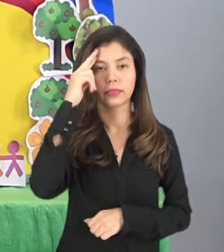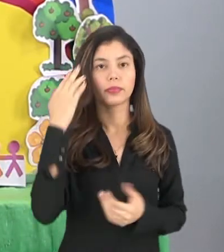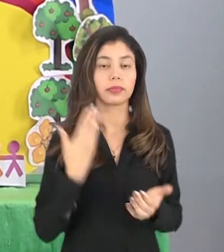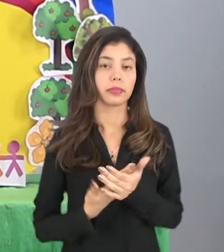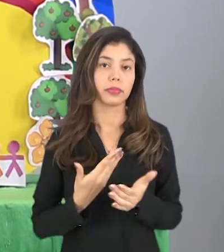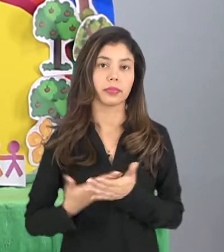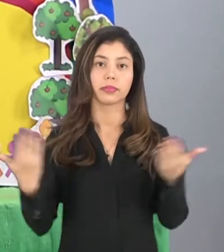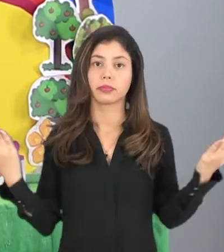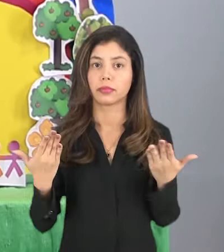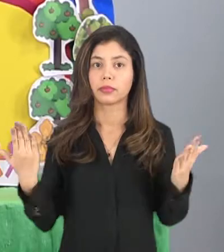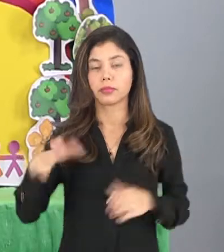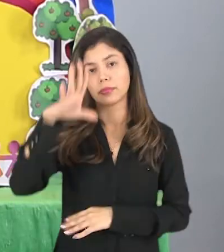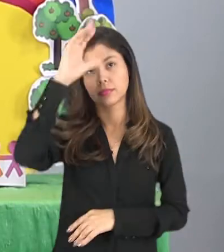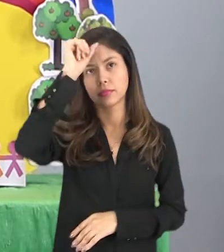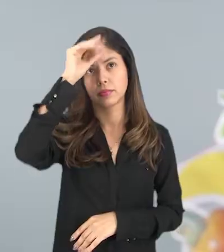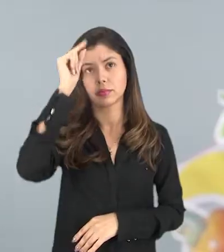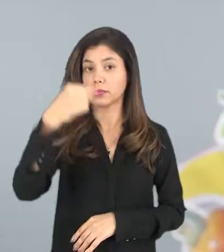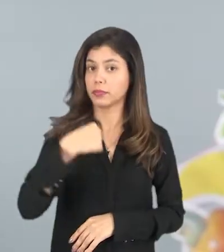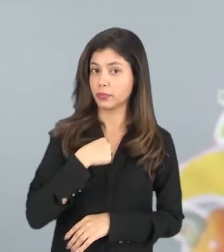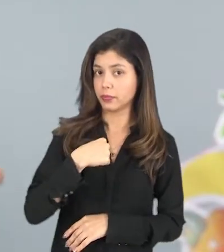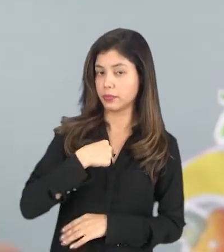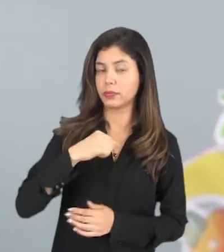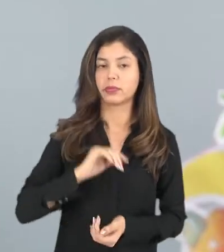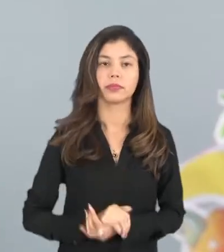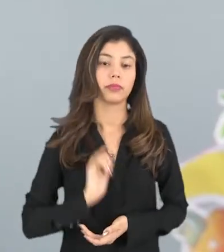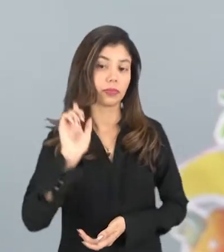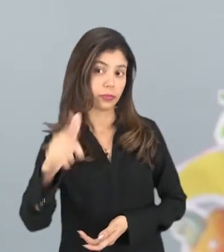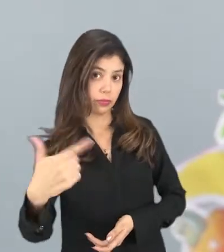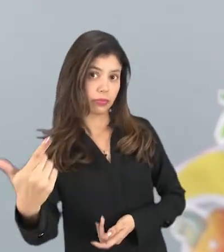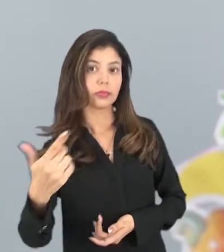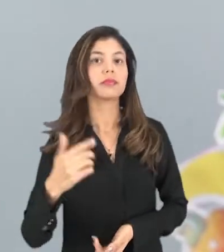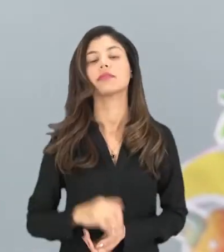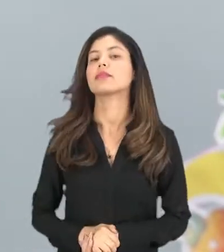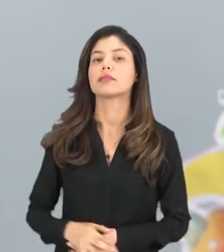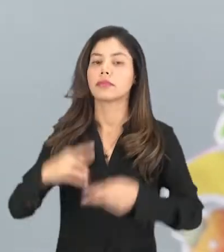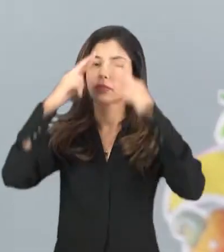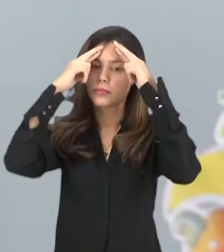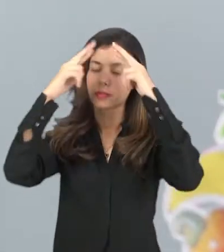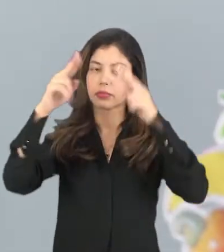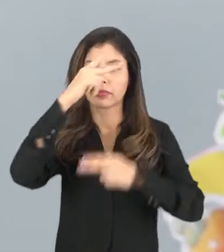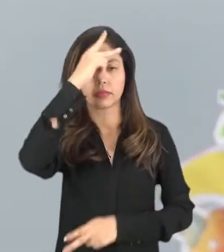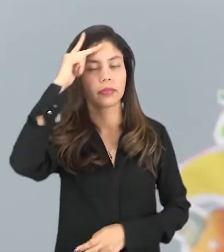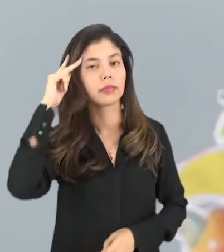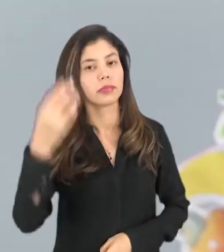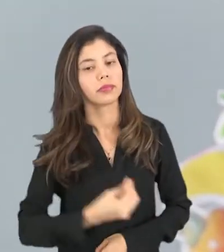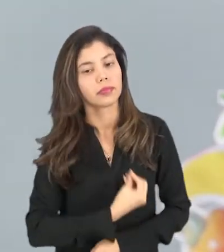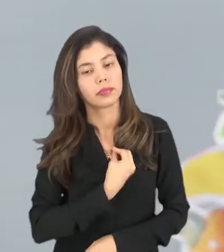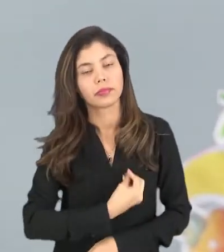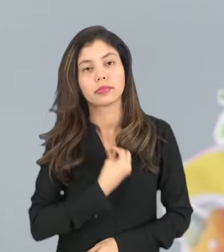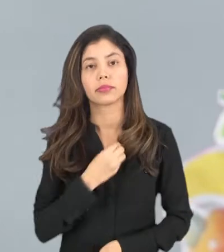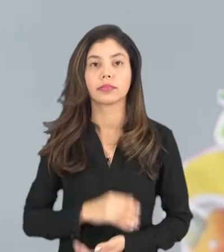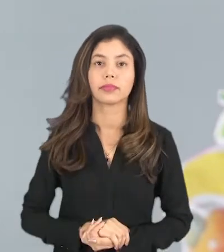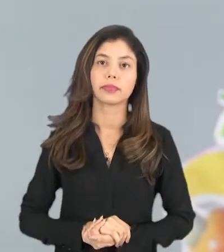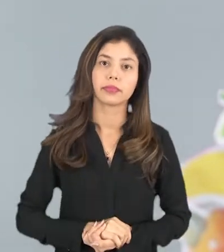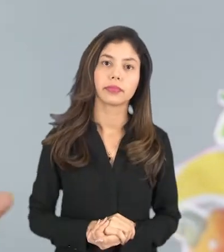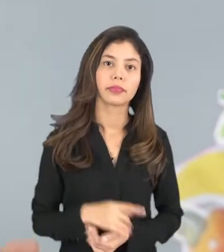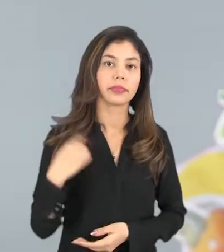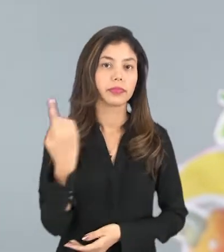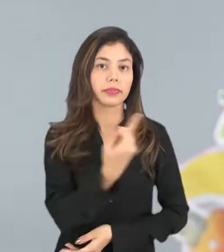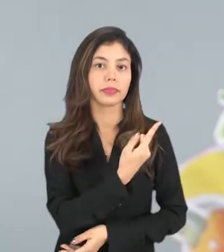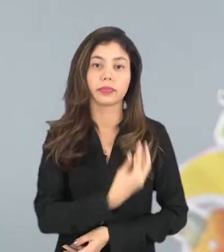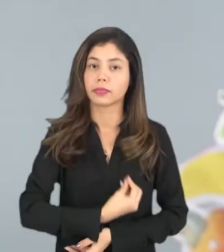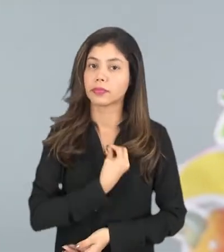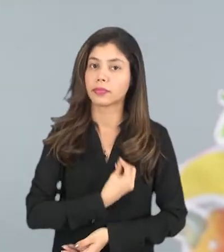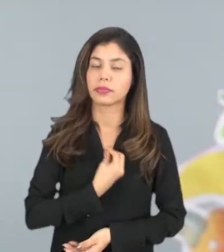aula de hoje vamos aprender sobre o eu e o outro e o respeito com as pessoas em que convivemos. Nós